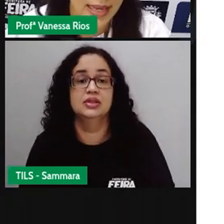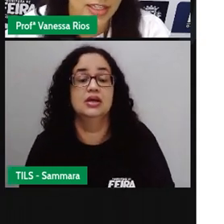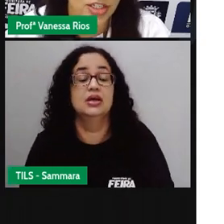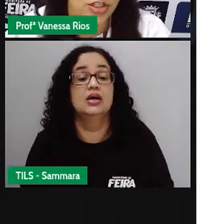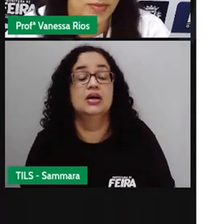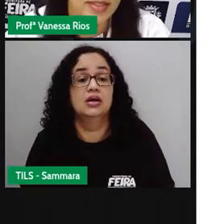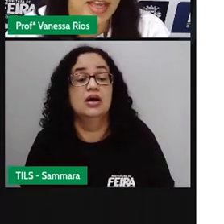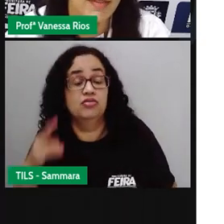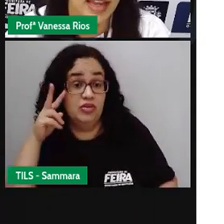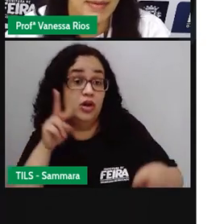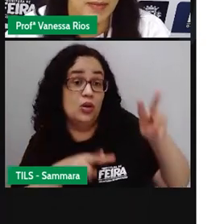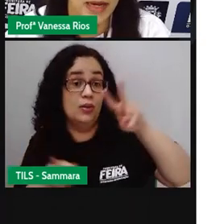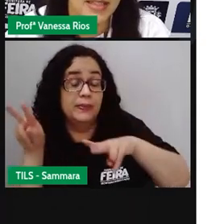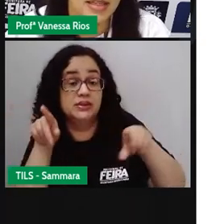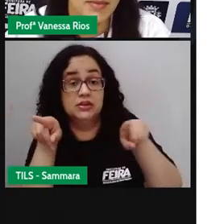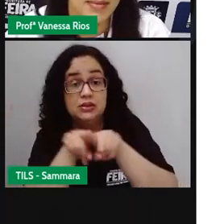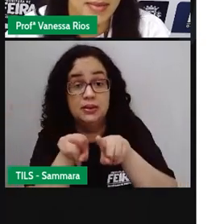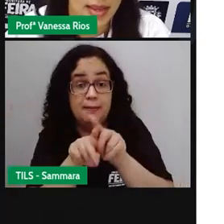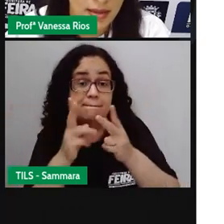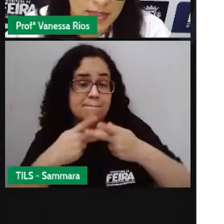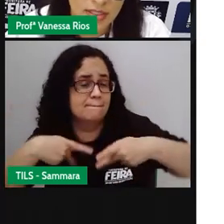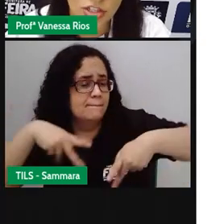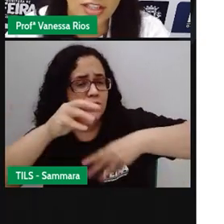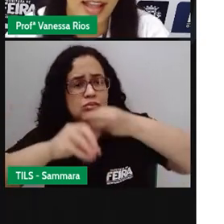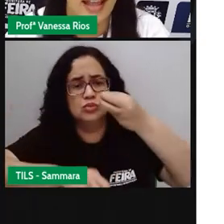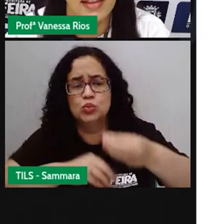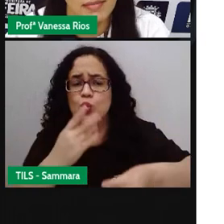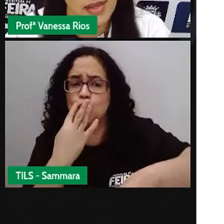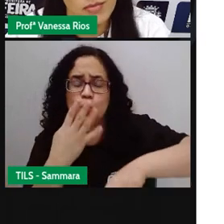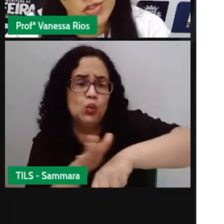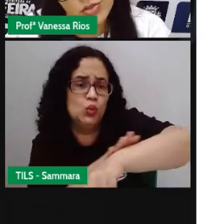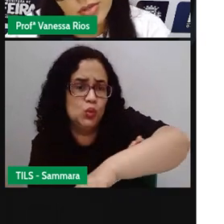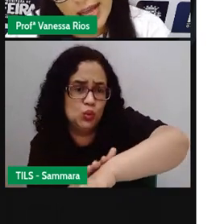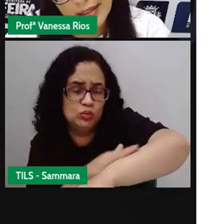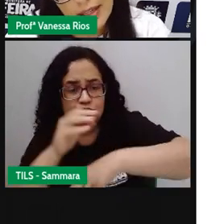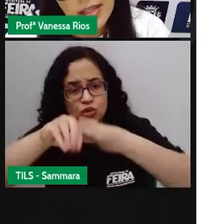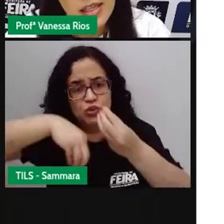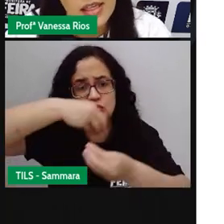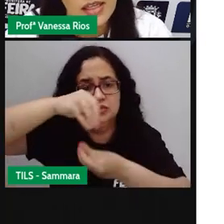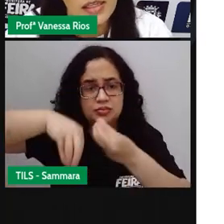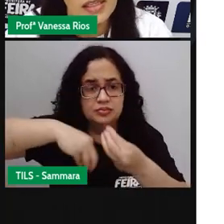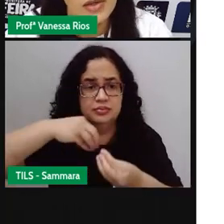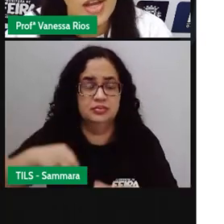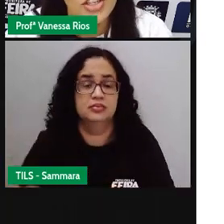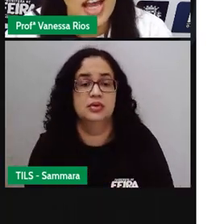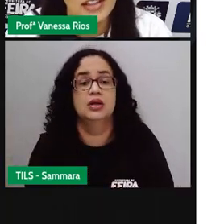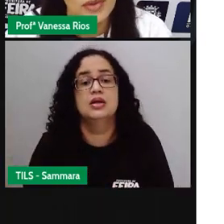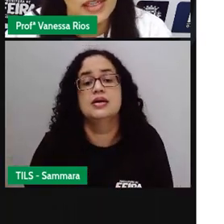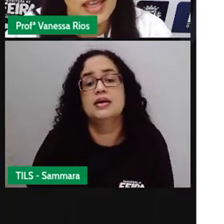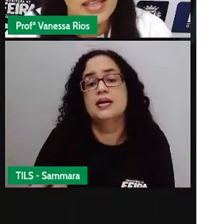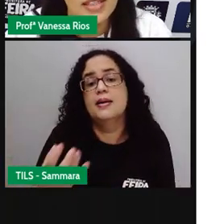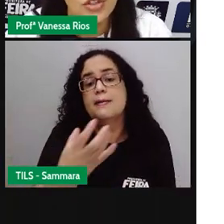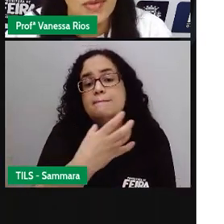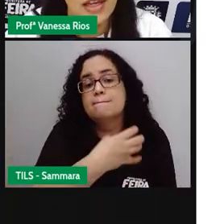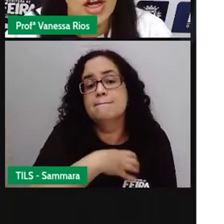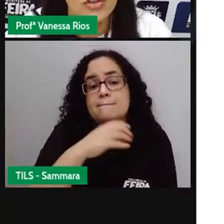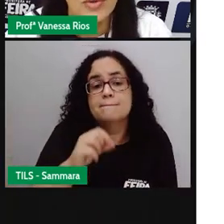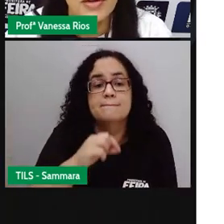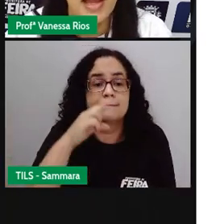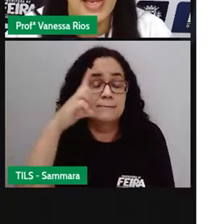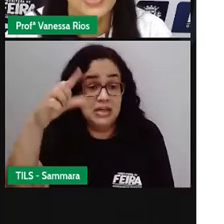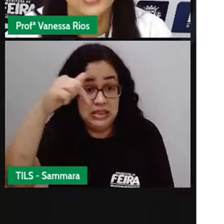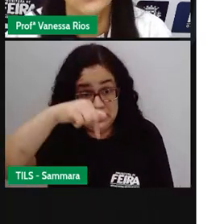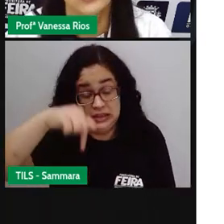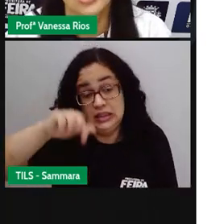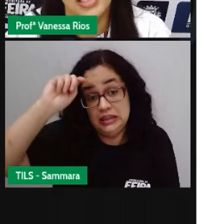E aí, a gente observa que a população é bem miscigenada, é bem misturada, e o Estado, ele reside o maior